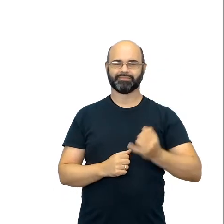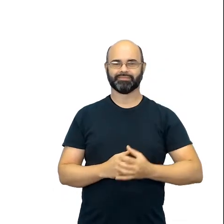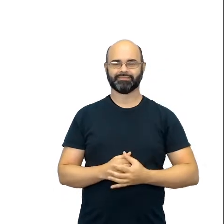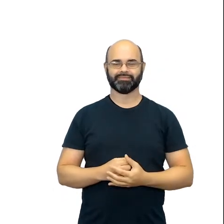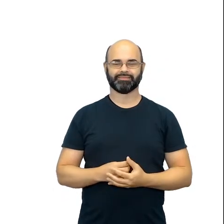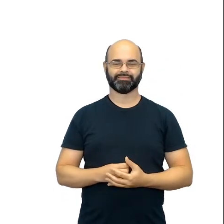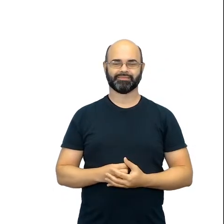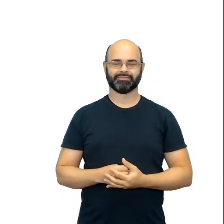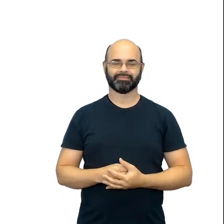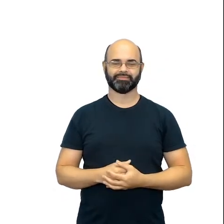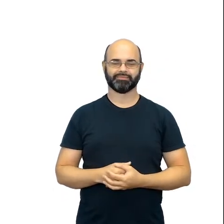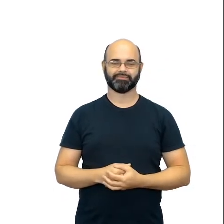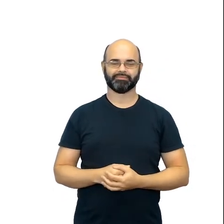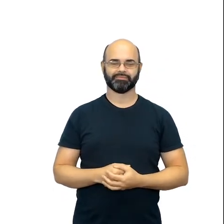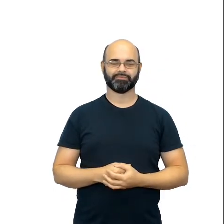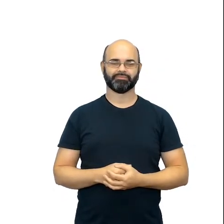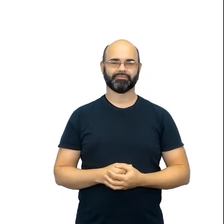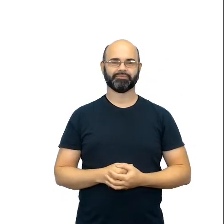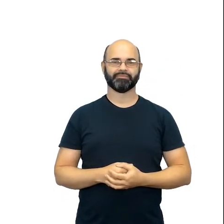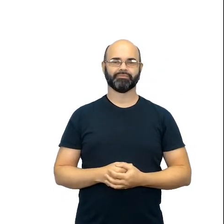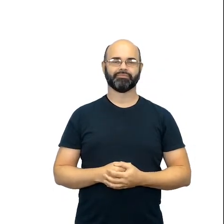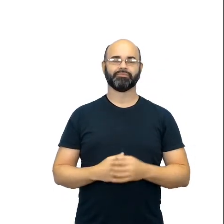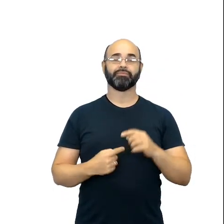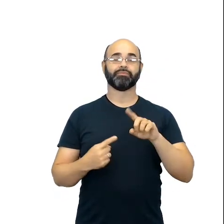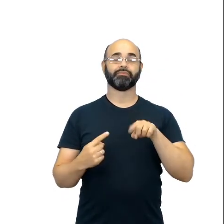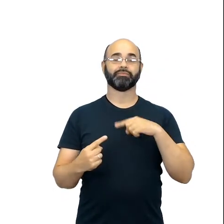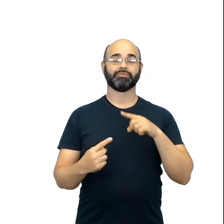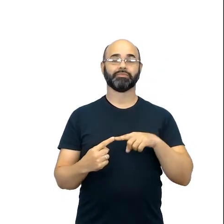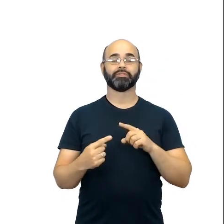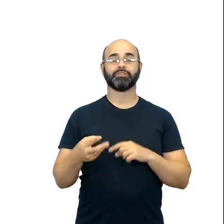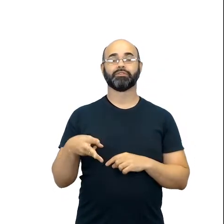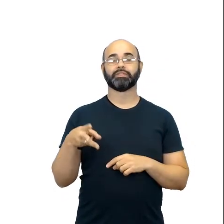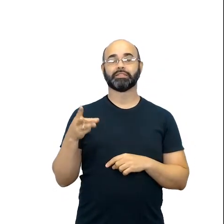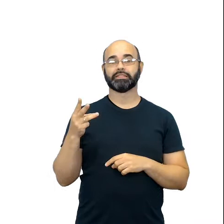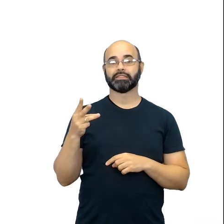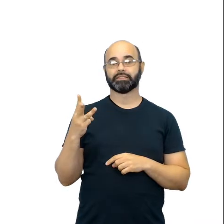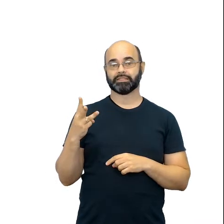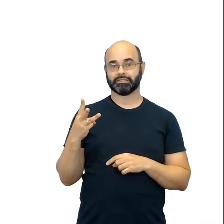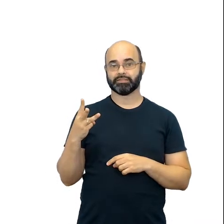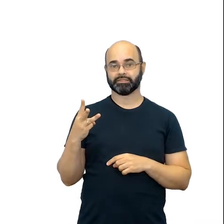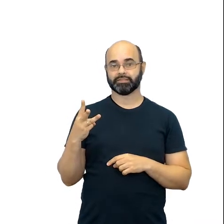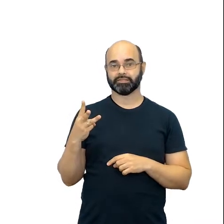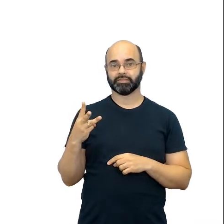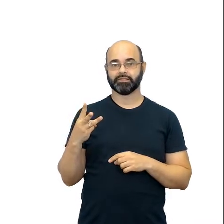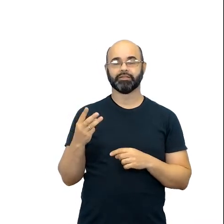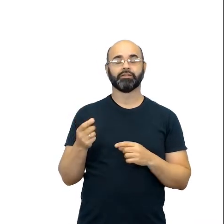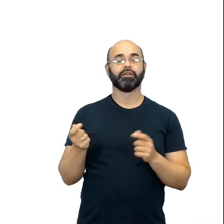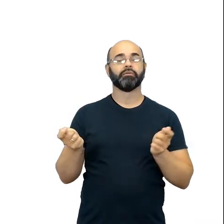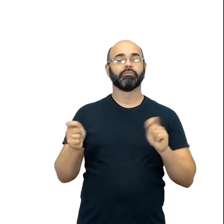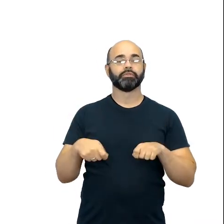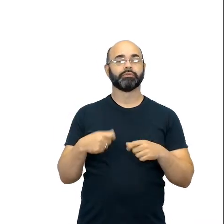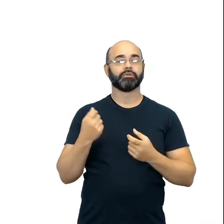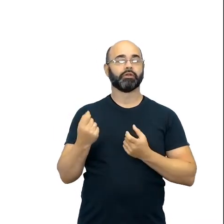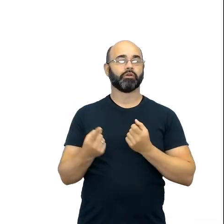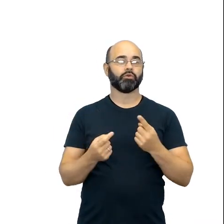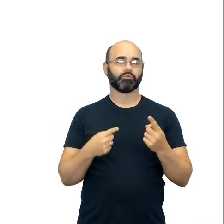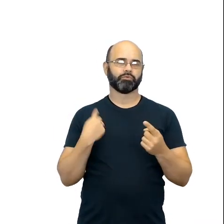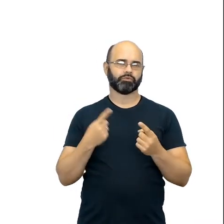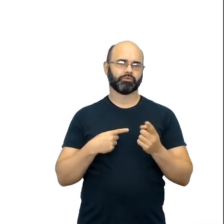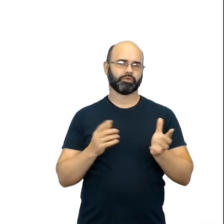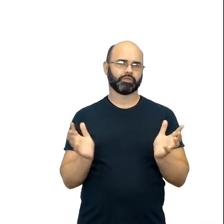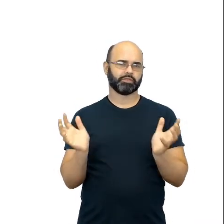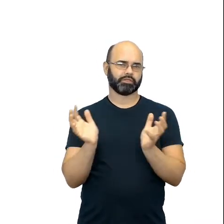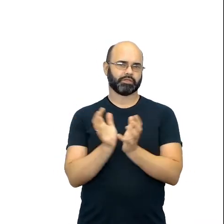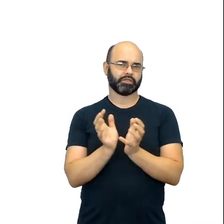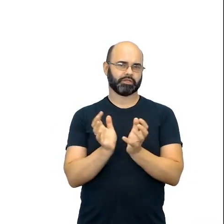Como terceiro objetivo, gente vai explorar algumas possibilidades que nós, como equipe de Ciências da Natureza,